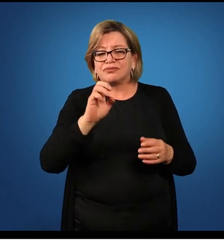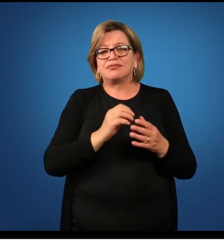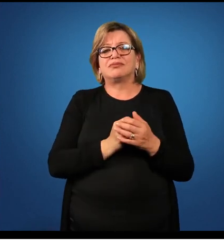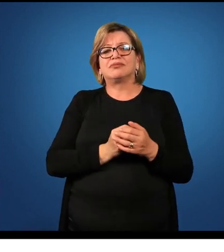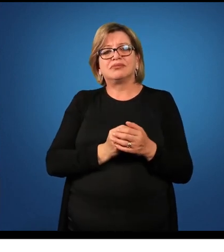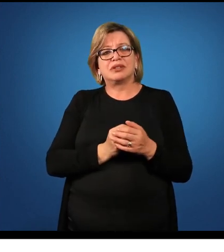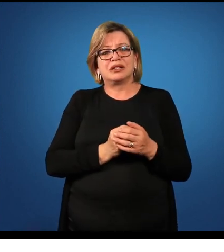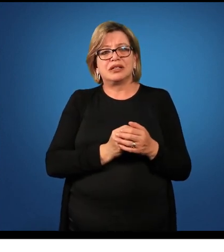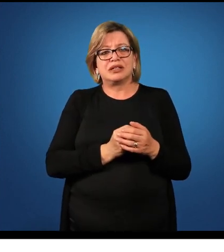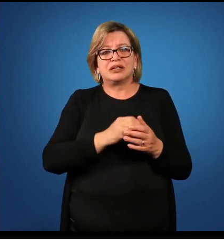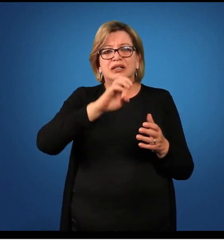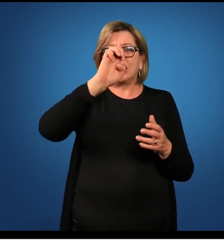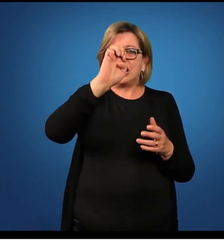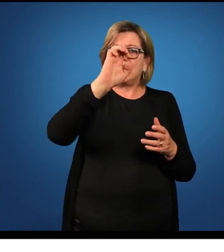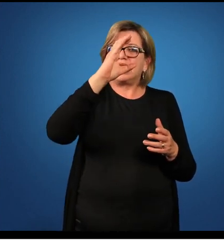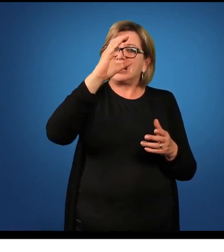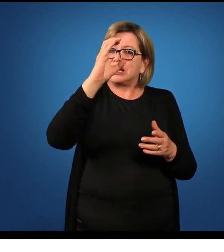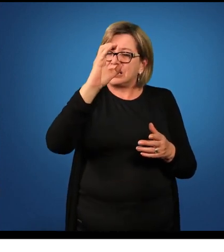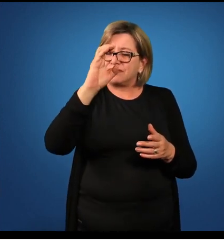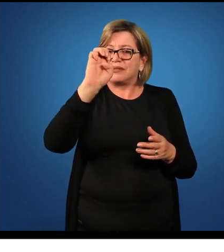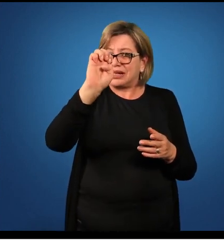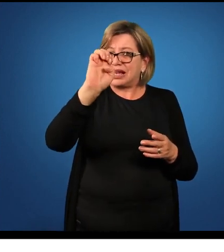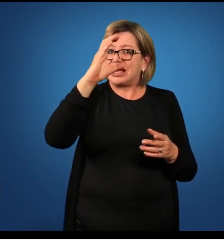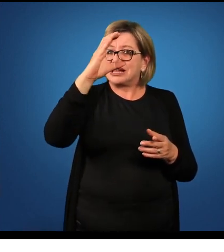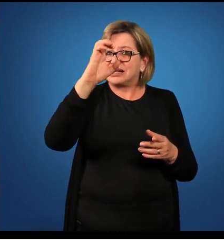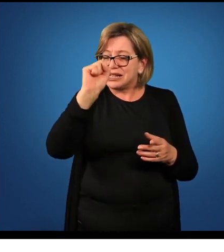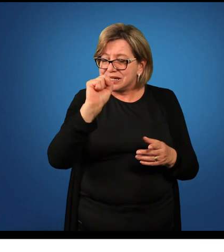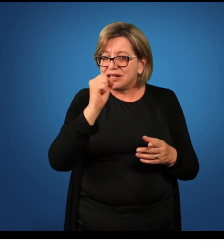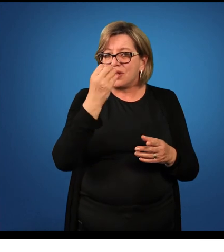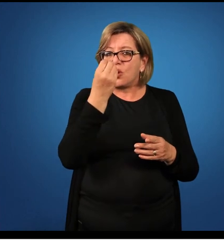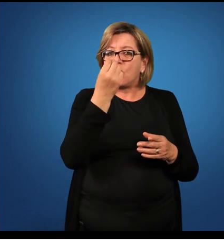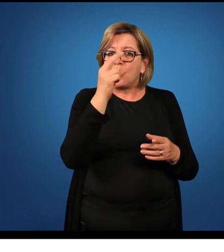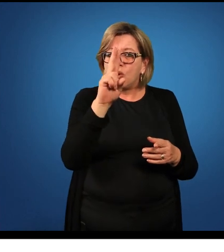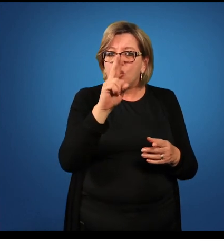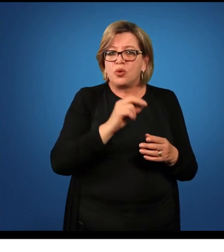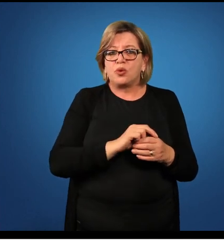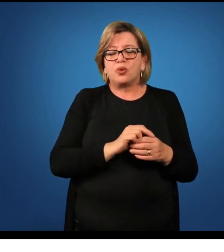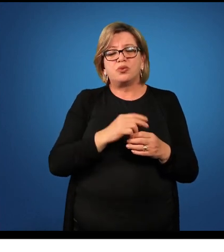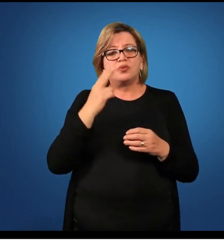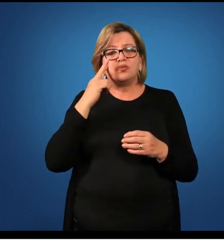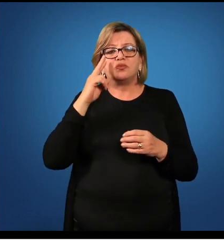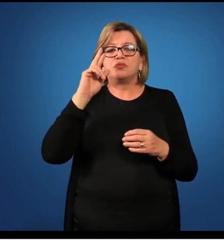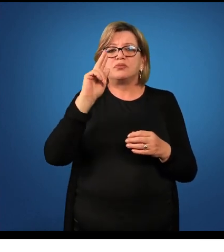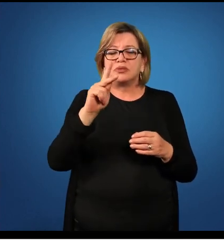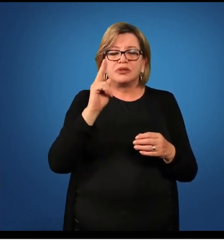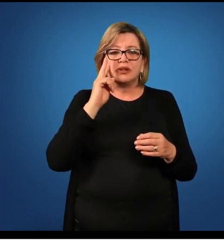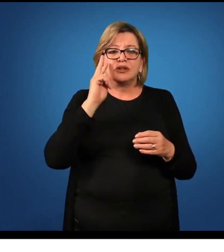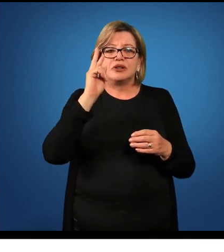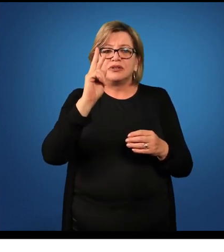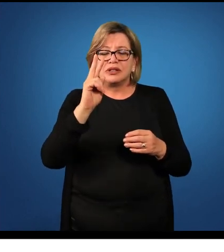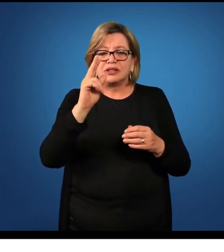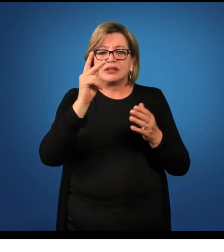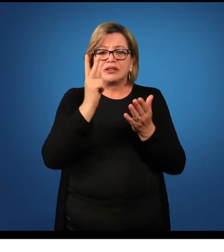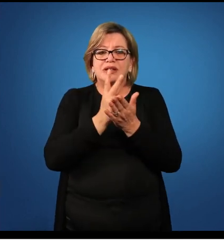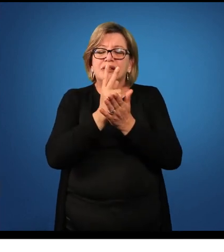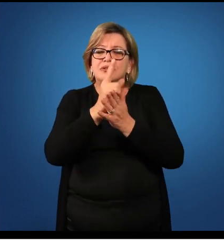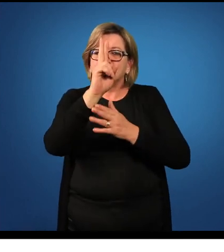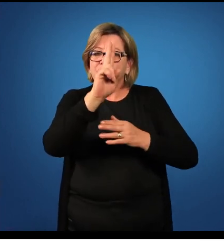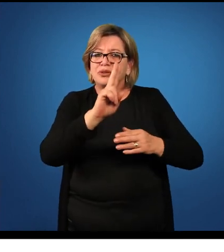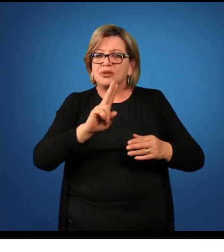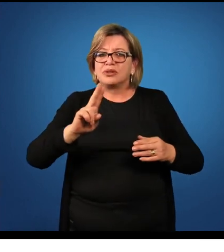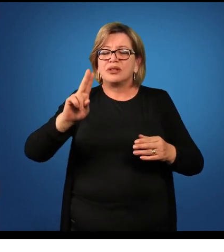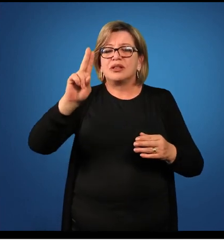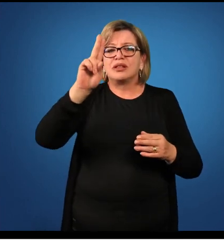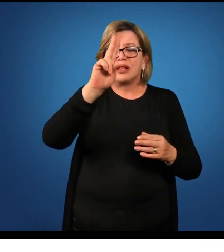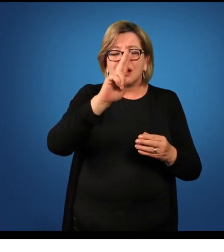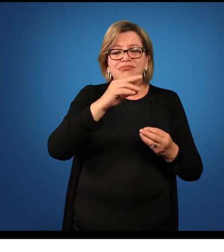ex ou de então será utilizado o caso